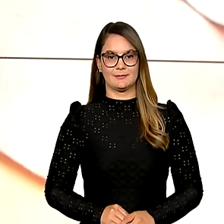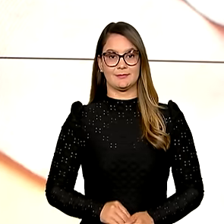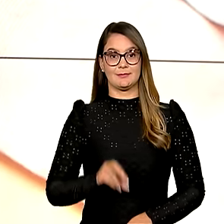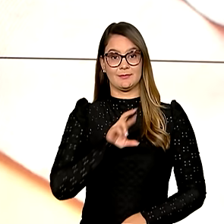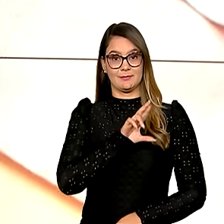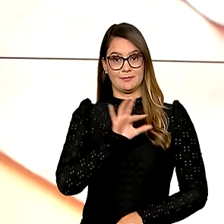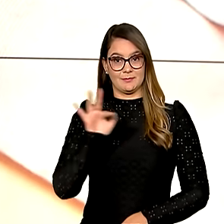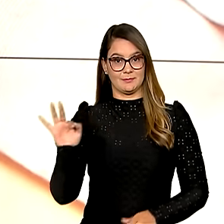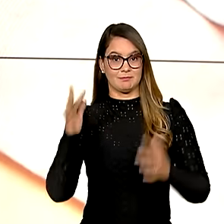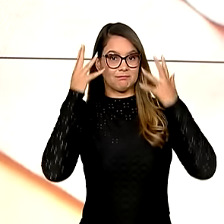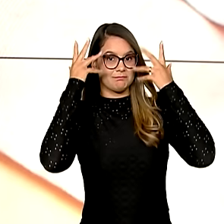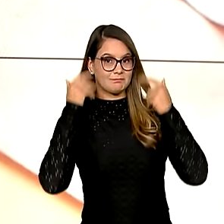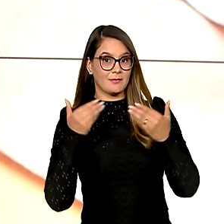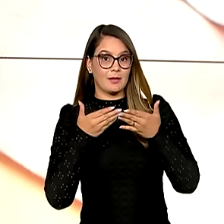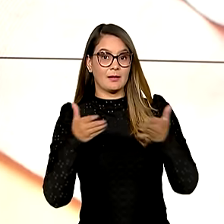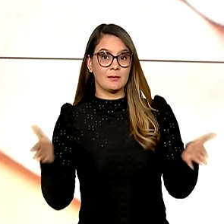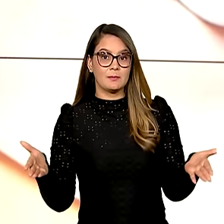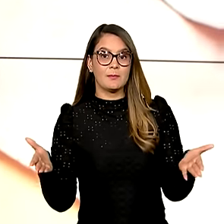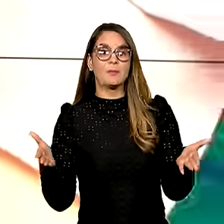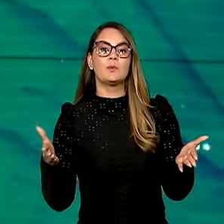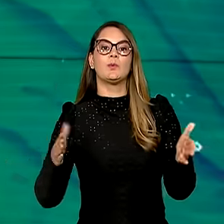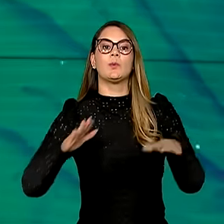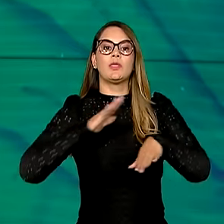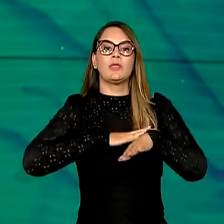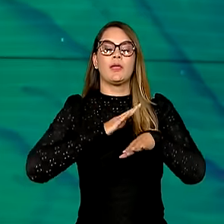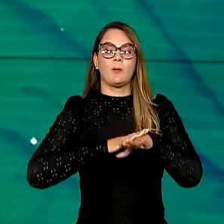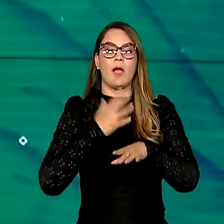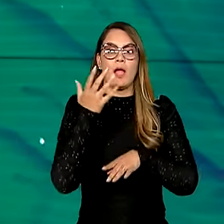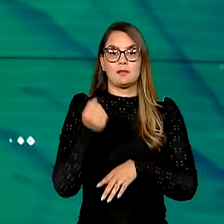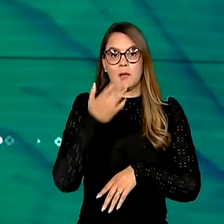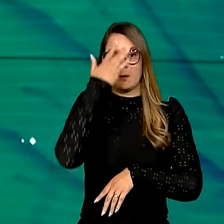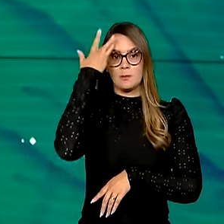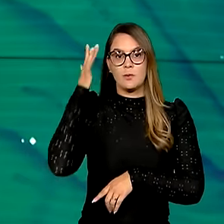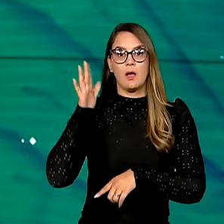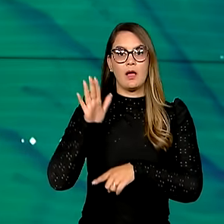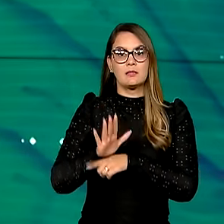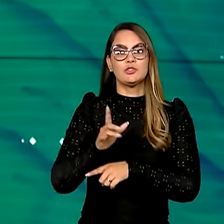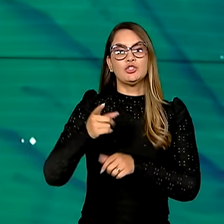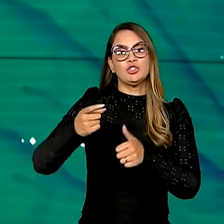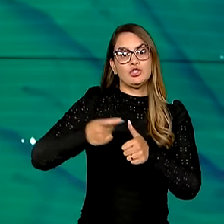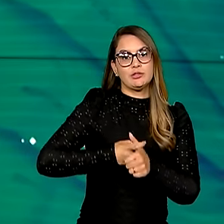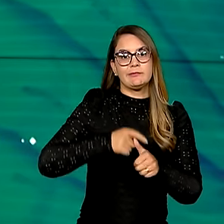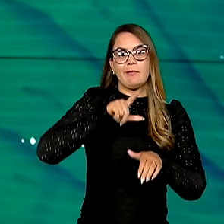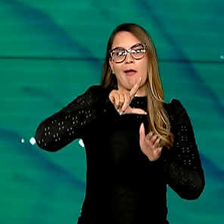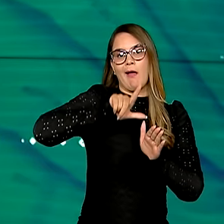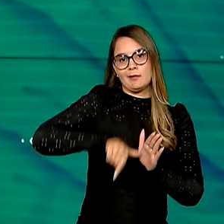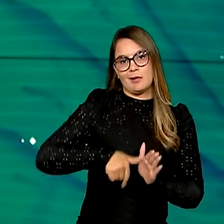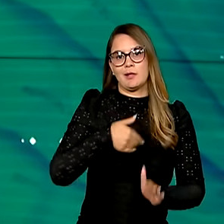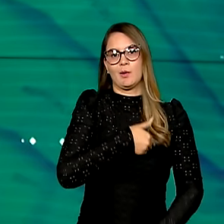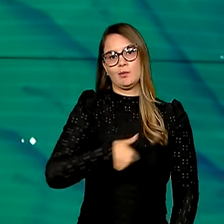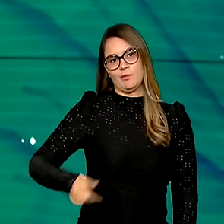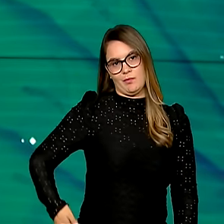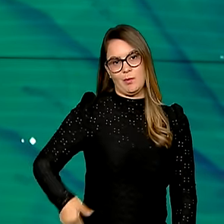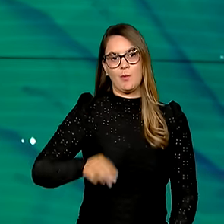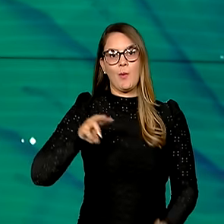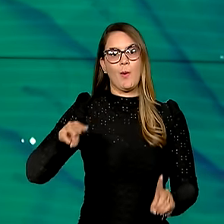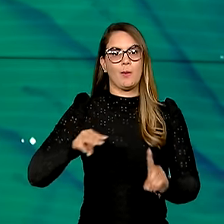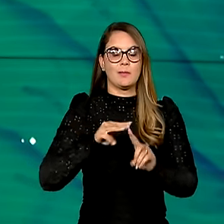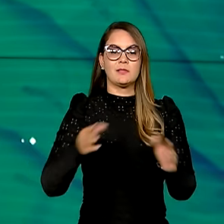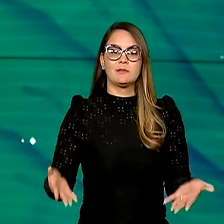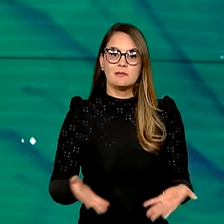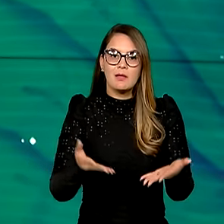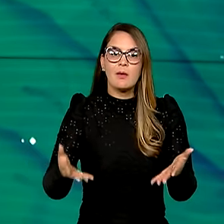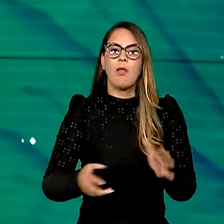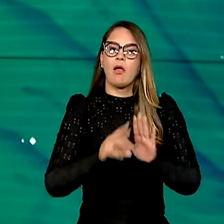E a Receita Federal abriu hoje o prazo de adesão de contribuintes que estão com dívidas em atraso com o governo. A meta é